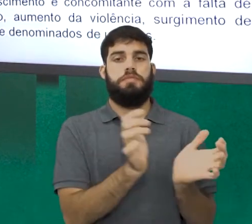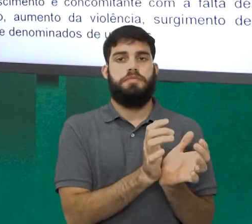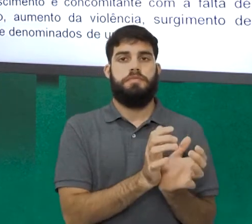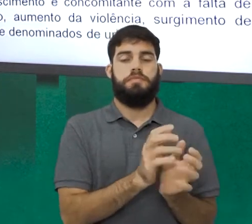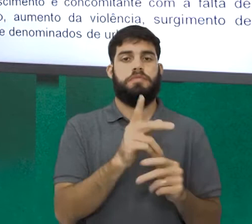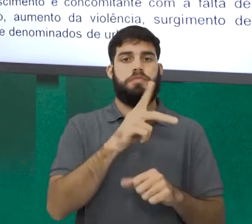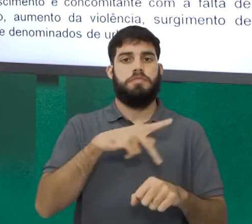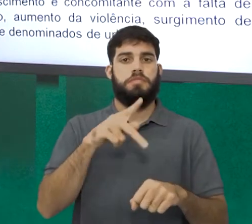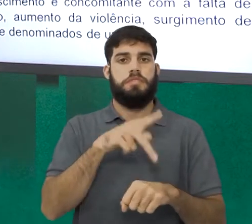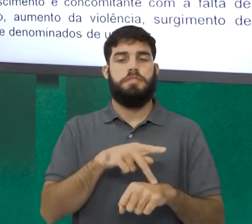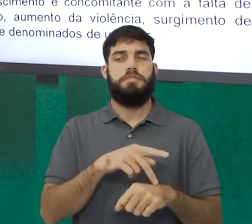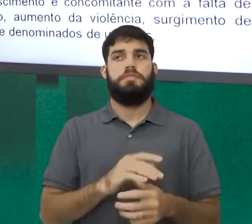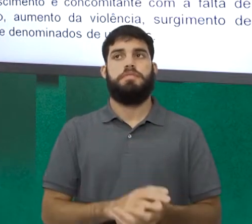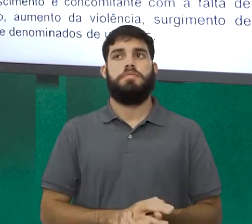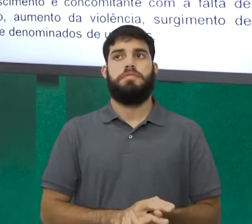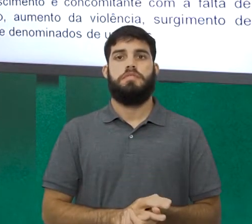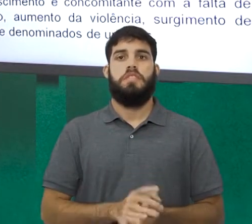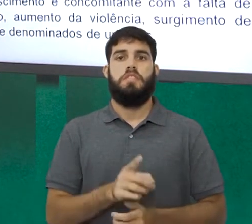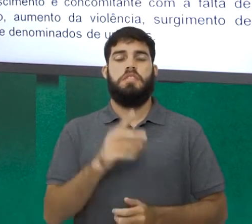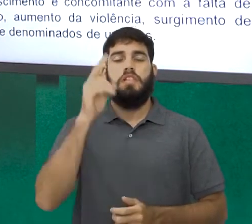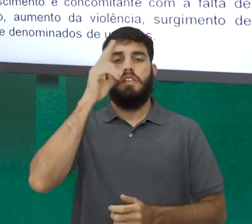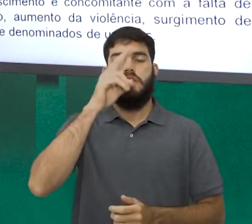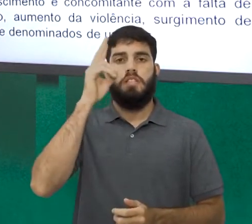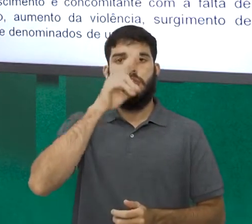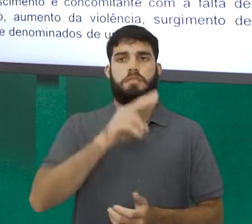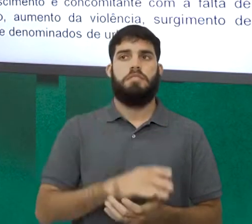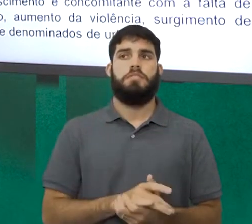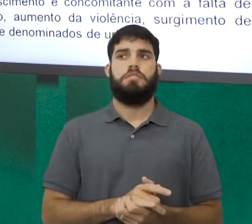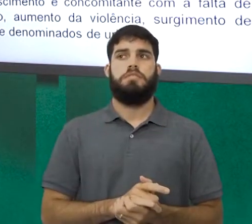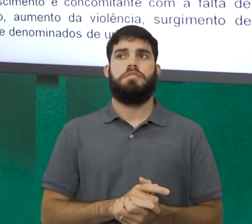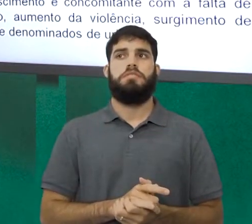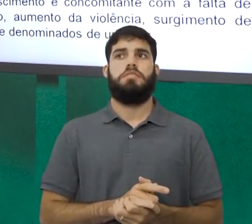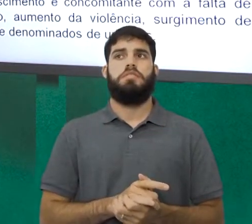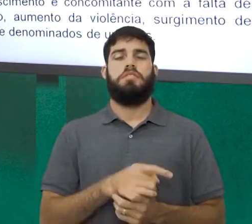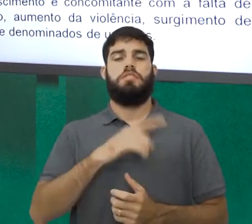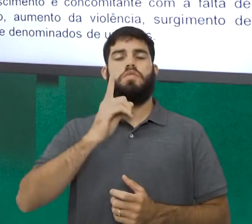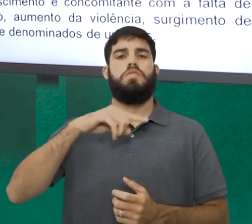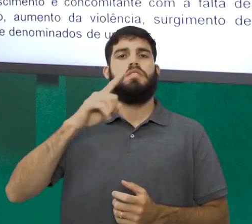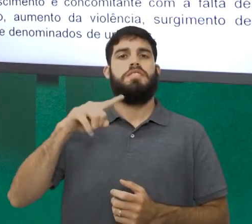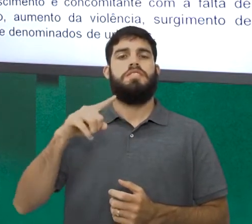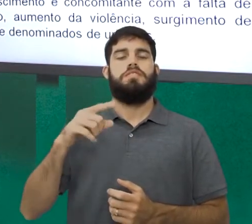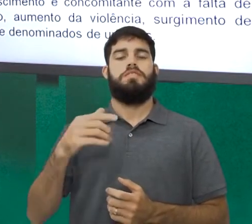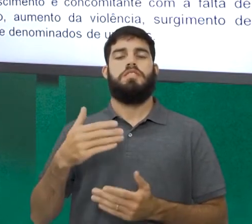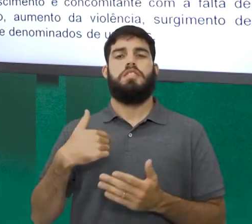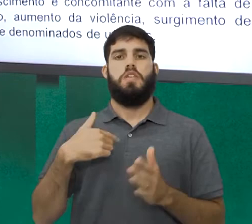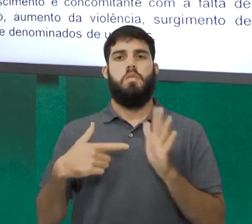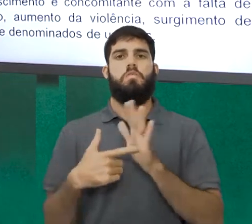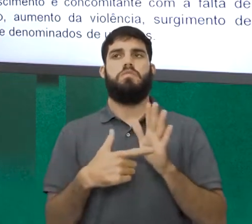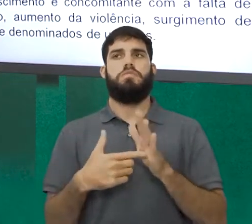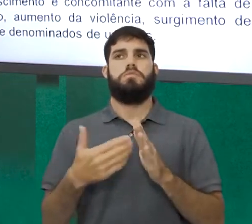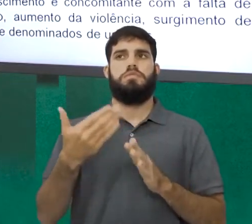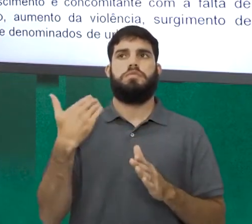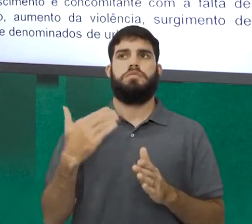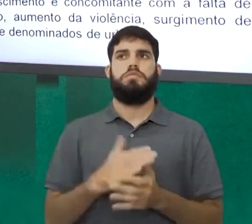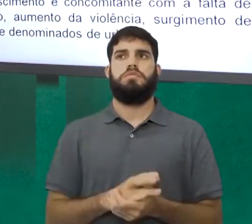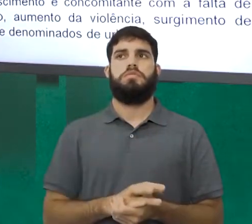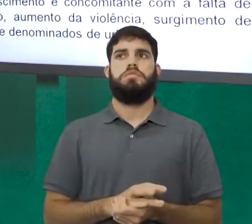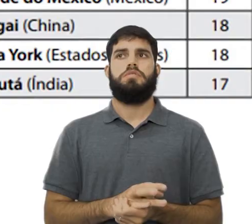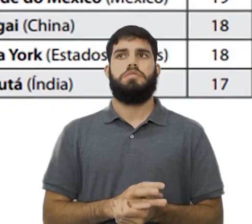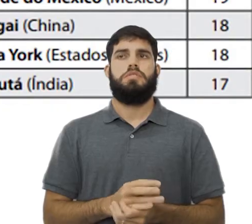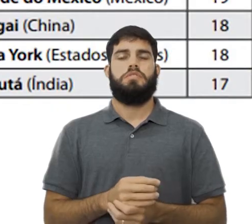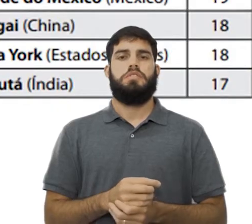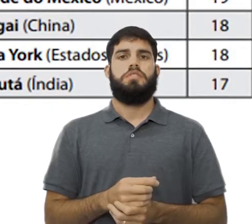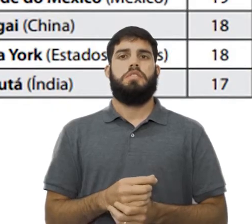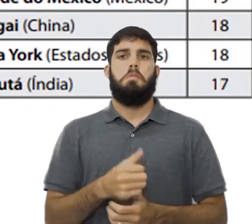de países. Vocês estão lembrados que, no gráfico, na tabela colocada, listando, em